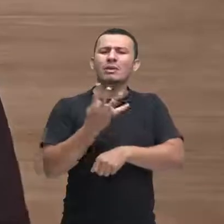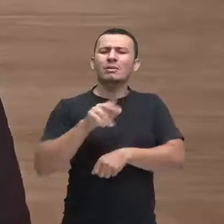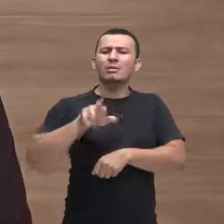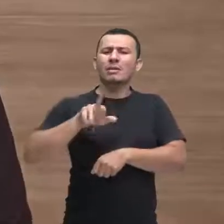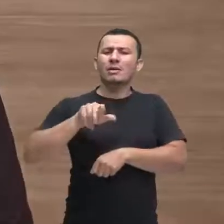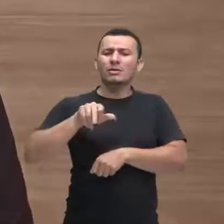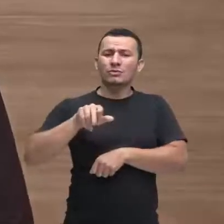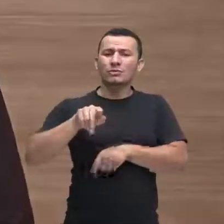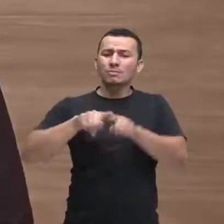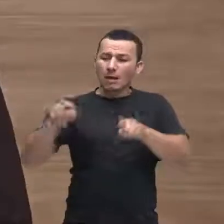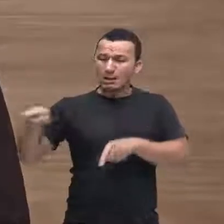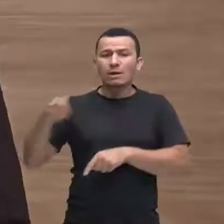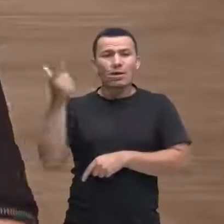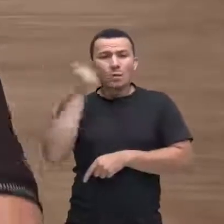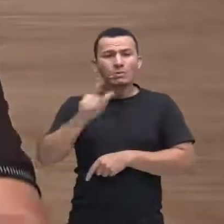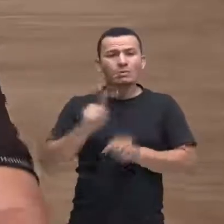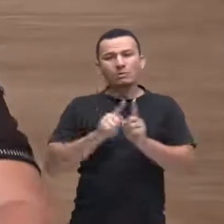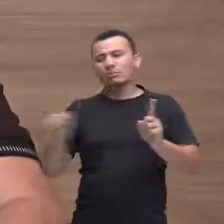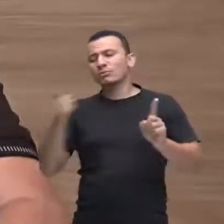conseguiu, gente,